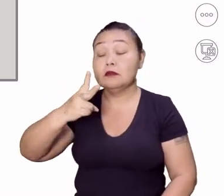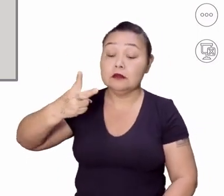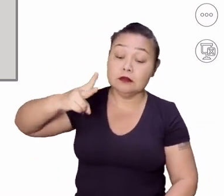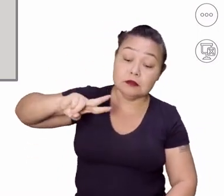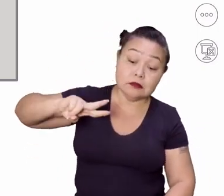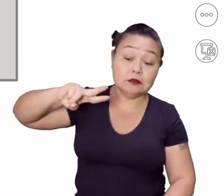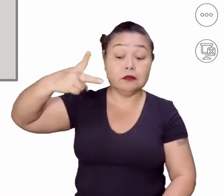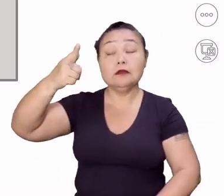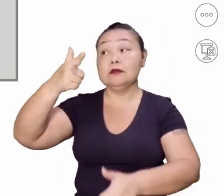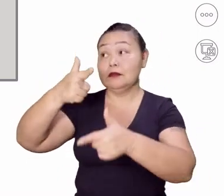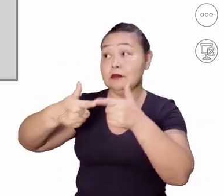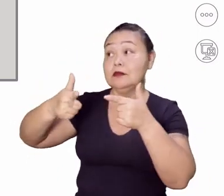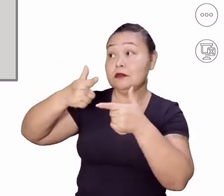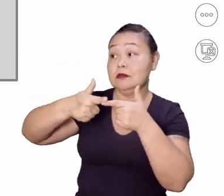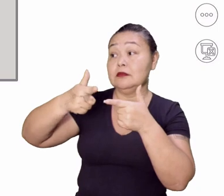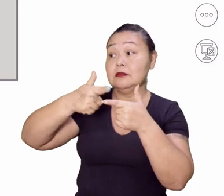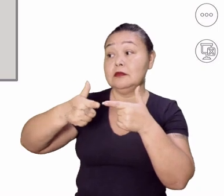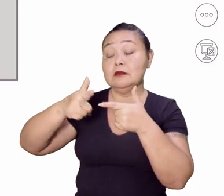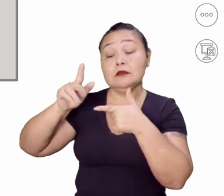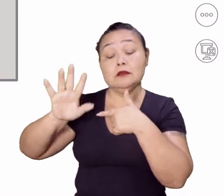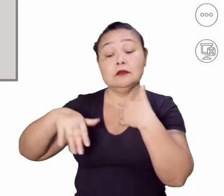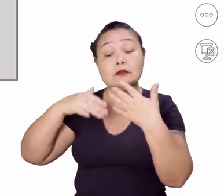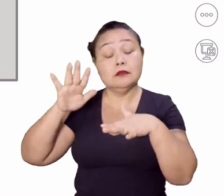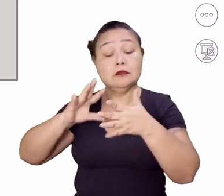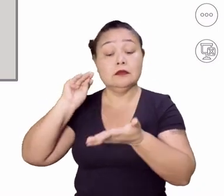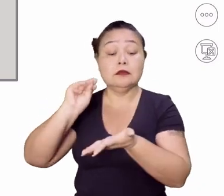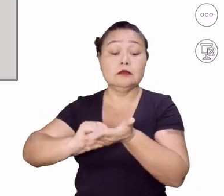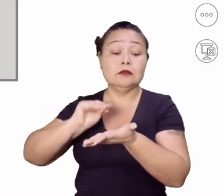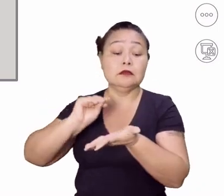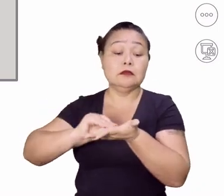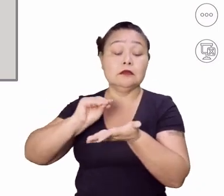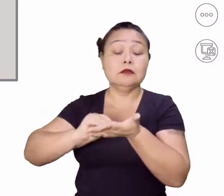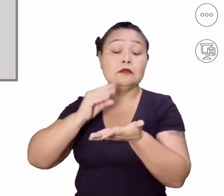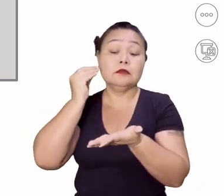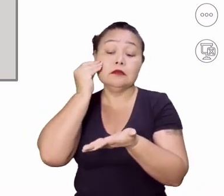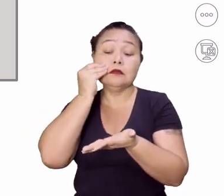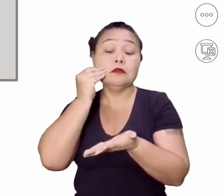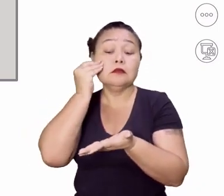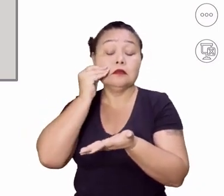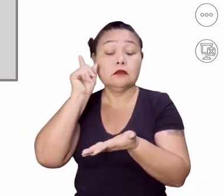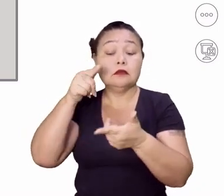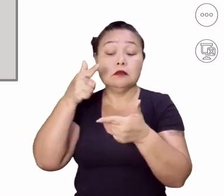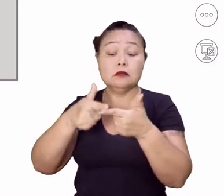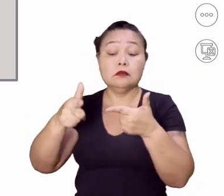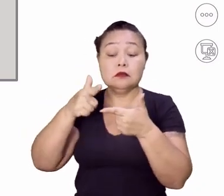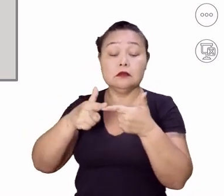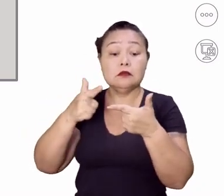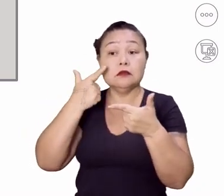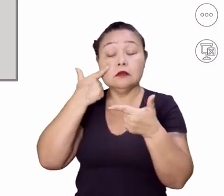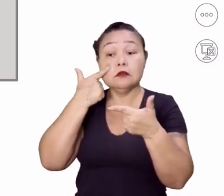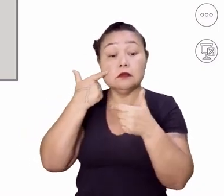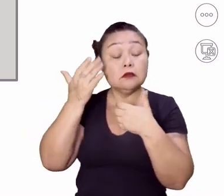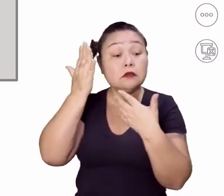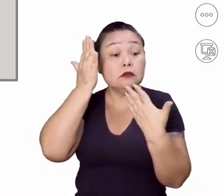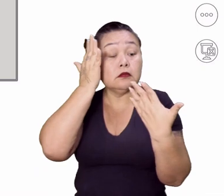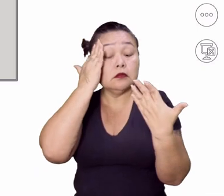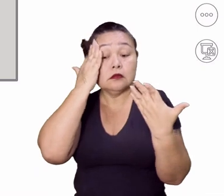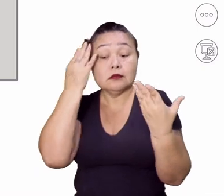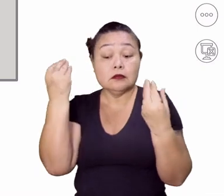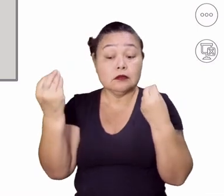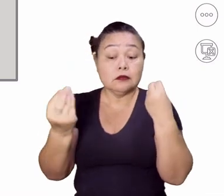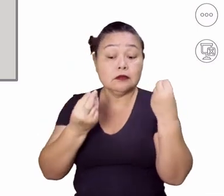uma... é um problema, né? Então, a falta de experiência também é um problema. E aí, você tem que procurar